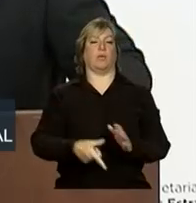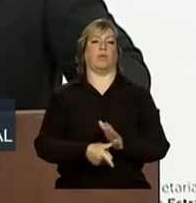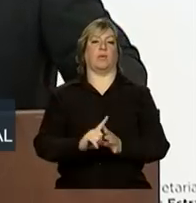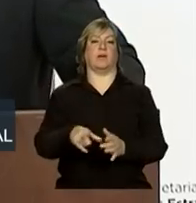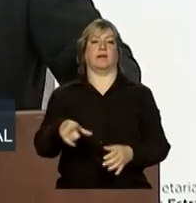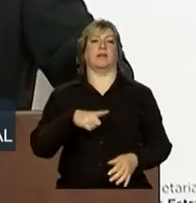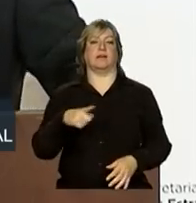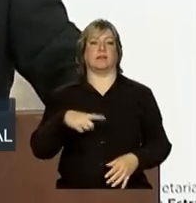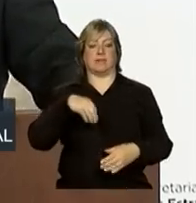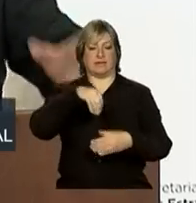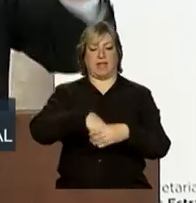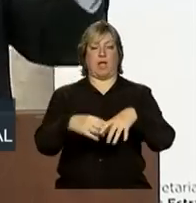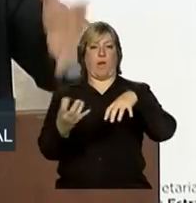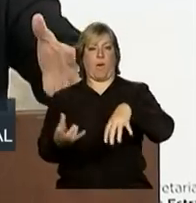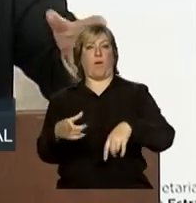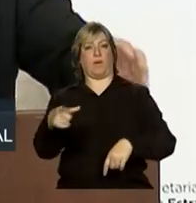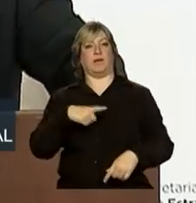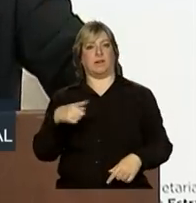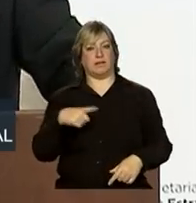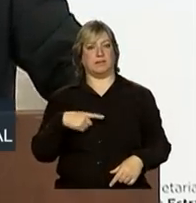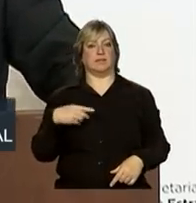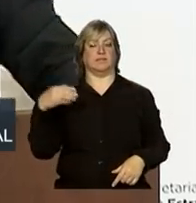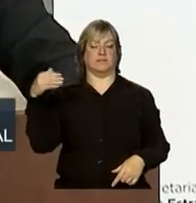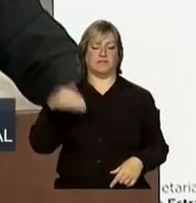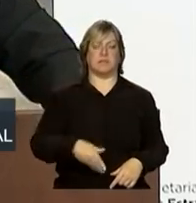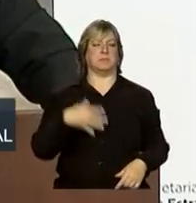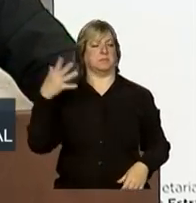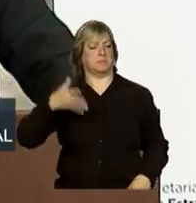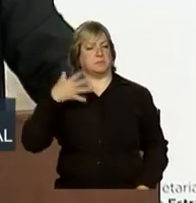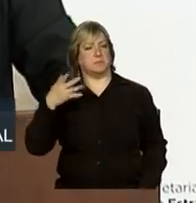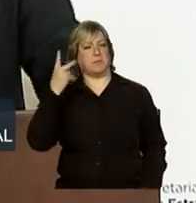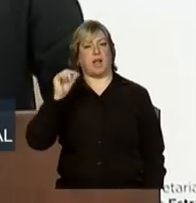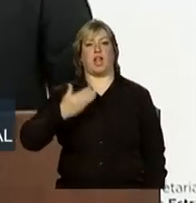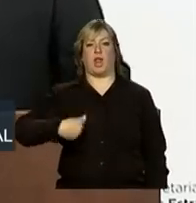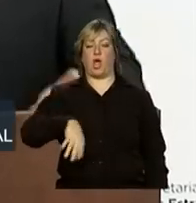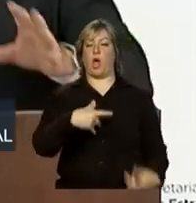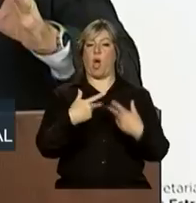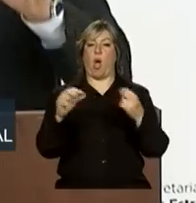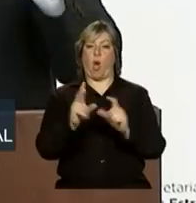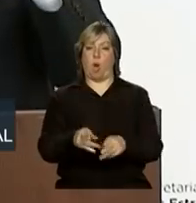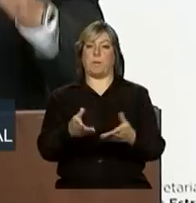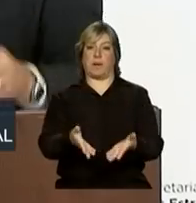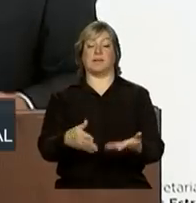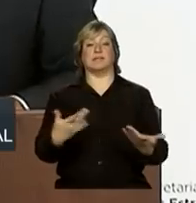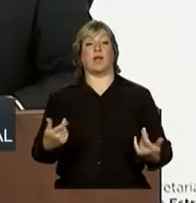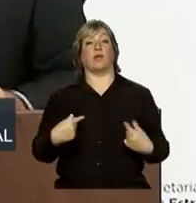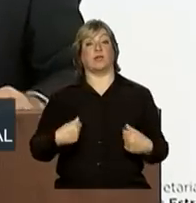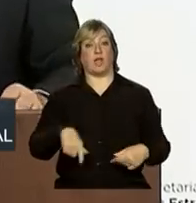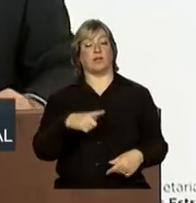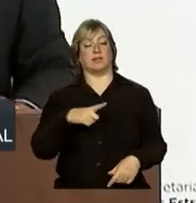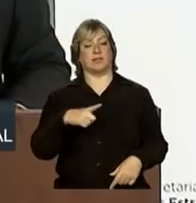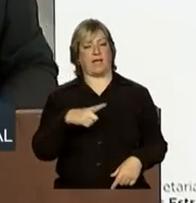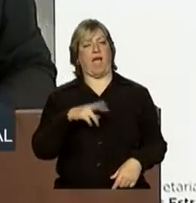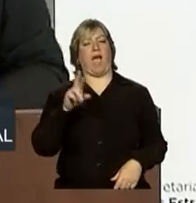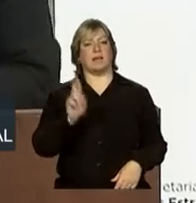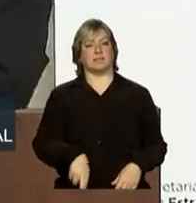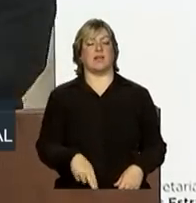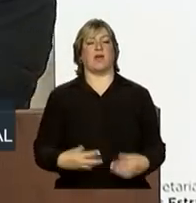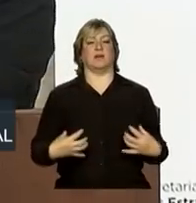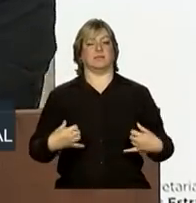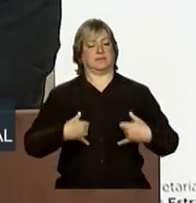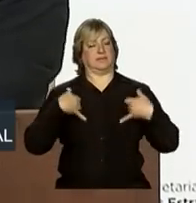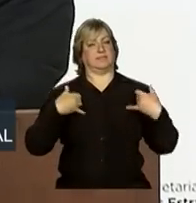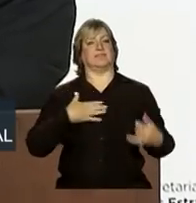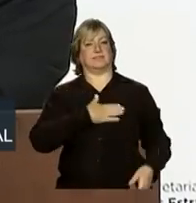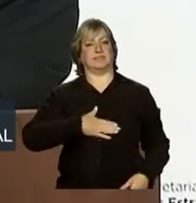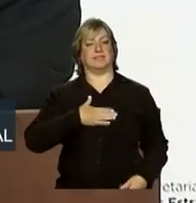naquele congresso, qual ele veio especialmente para dizer para nós coisas como essa. Quer dizer, então, gente tem razões para se orgulhar